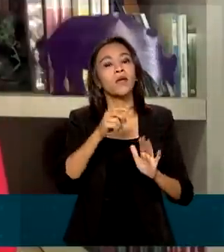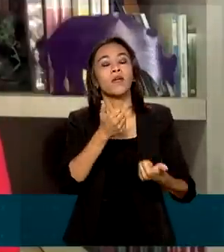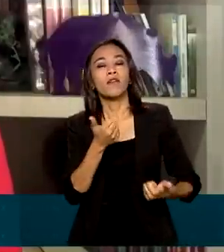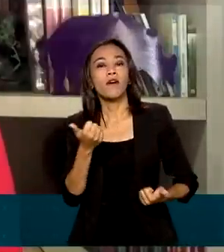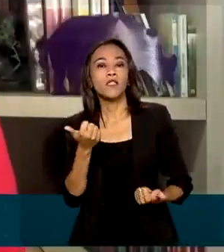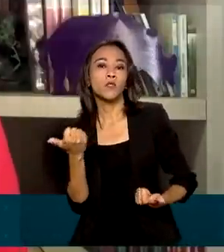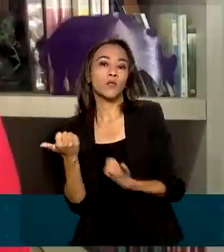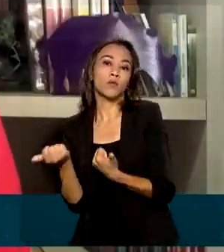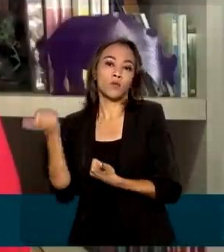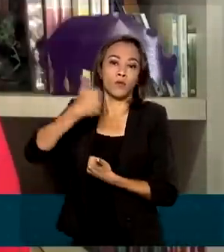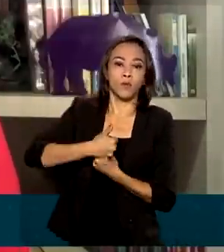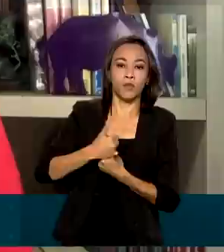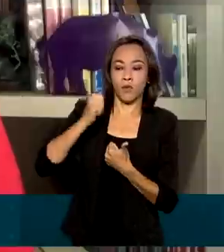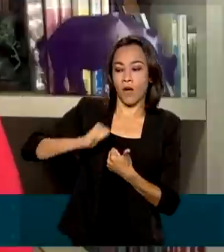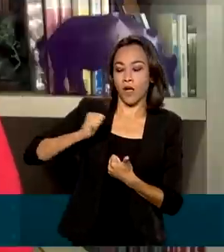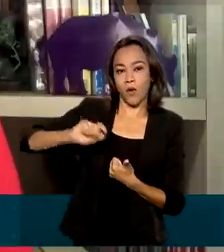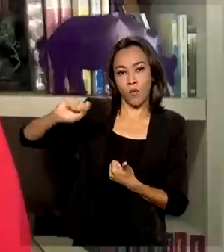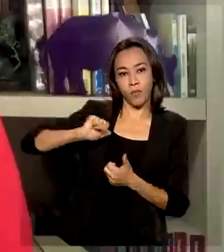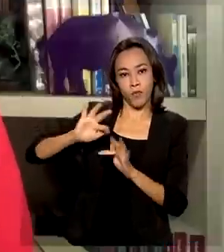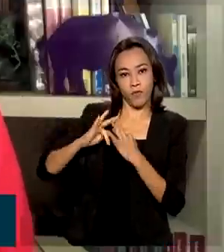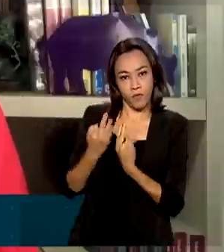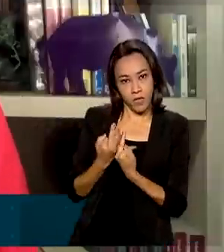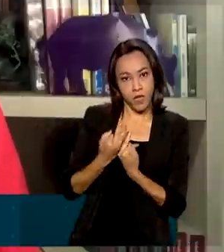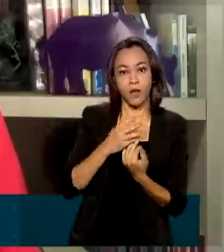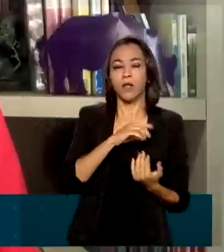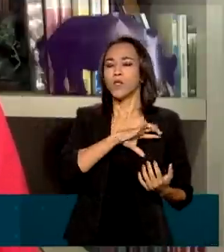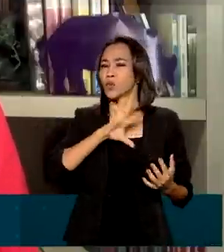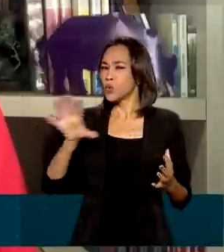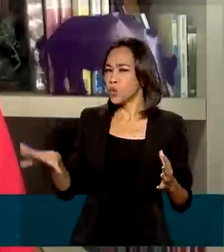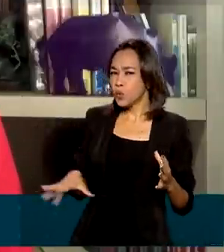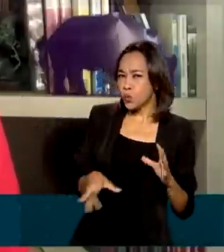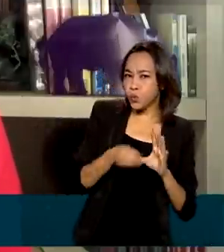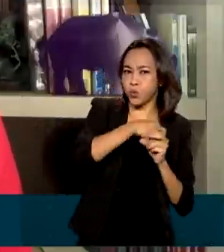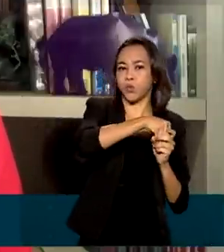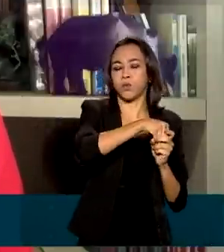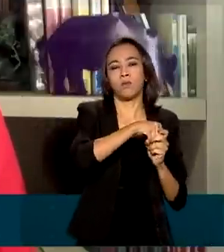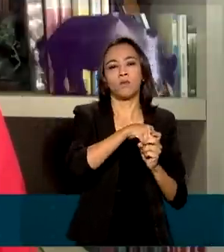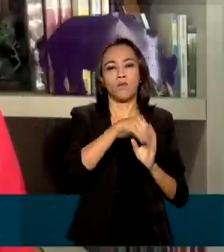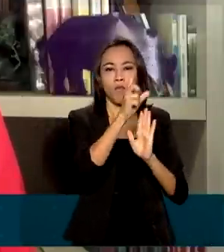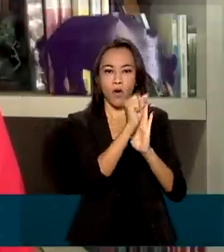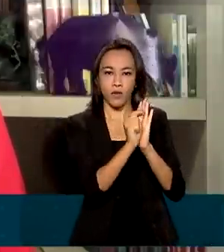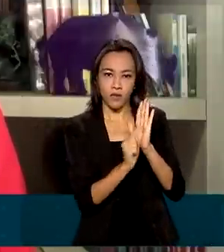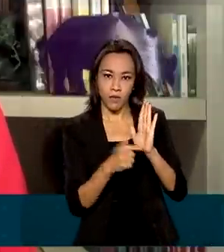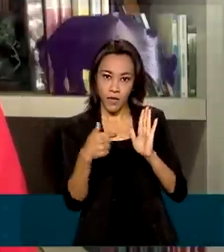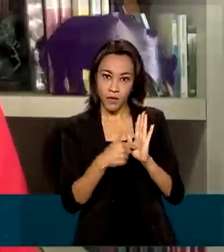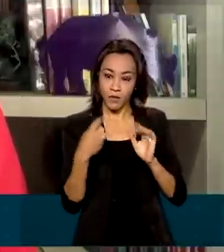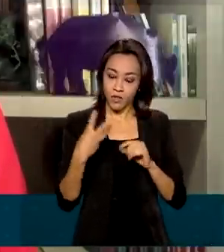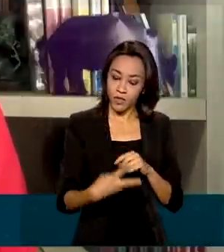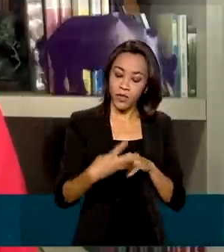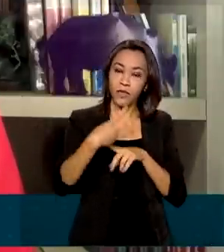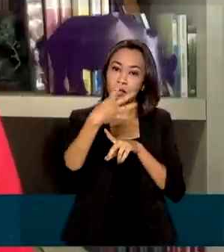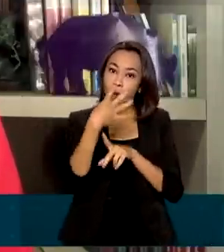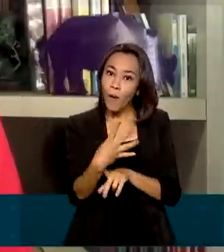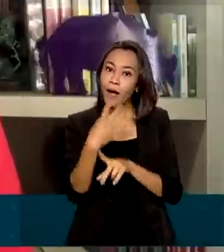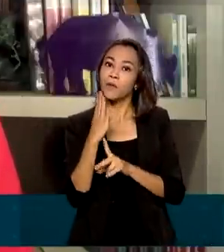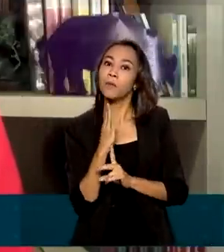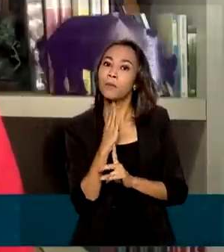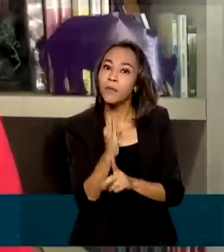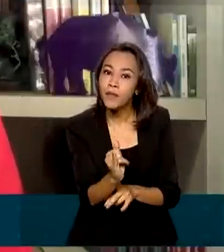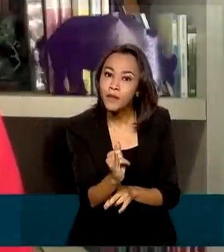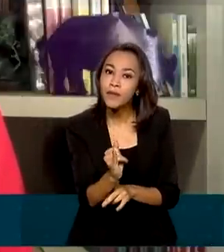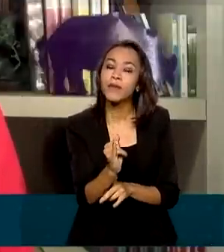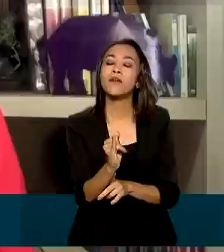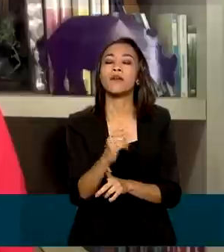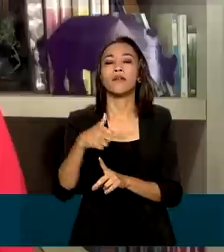Família, vai herdar em 2022 todo o orçamento do Bolsa Família, de 34 bilhões